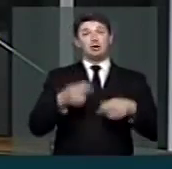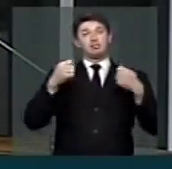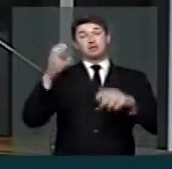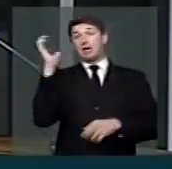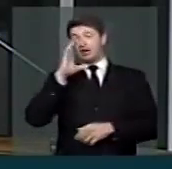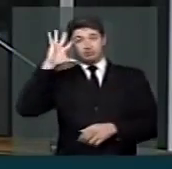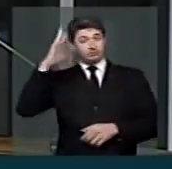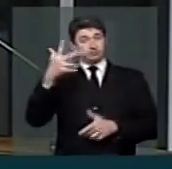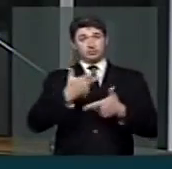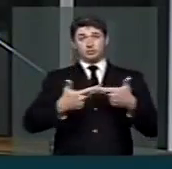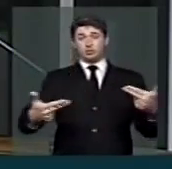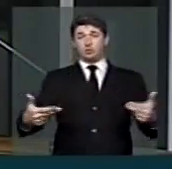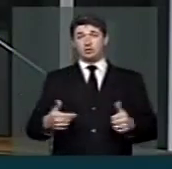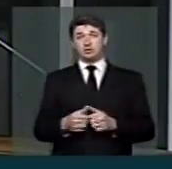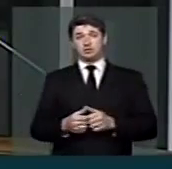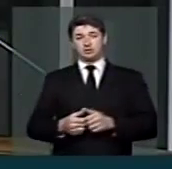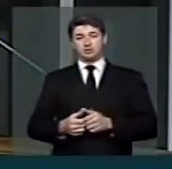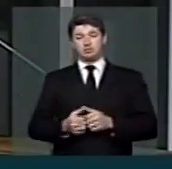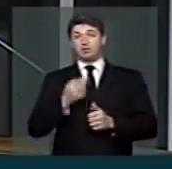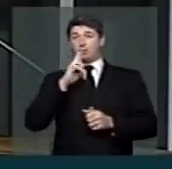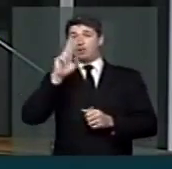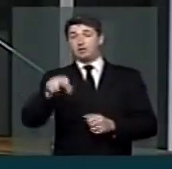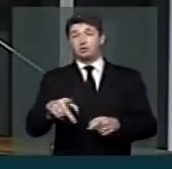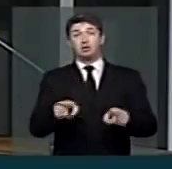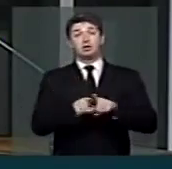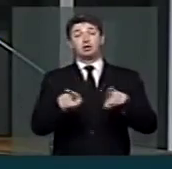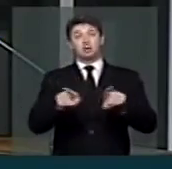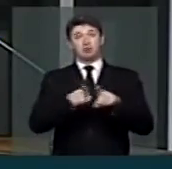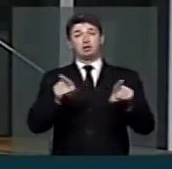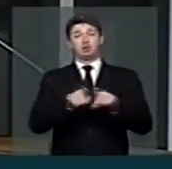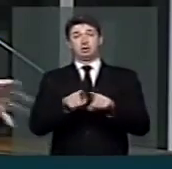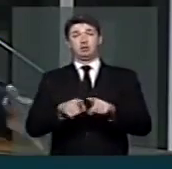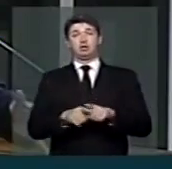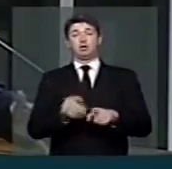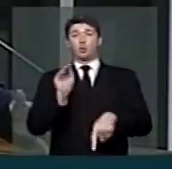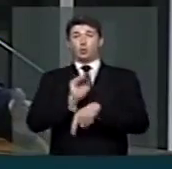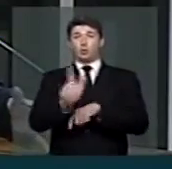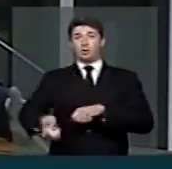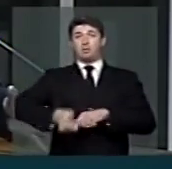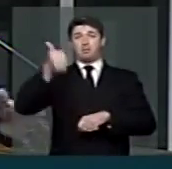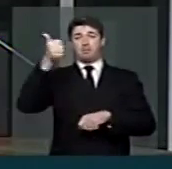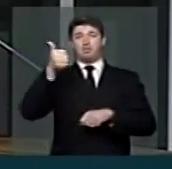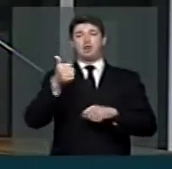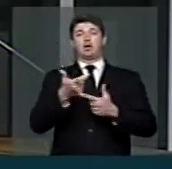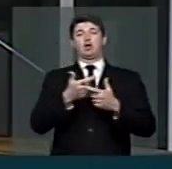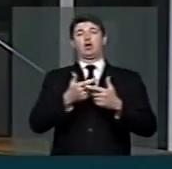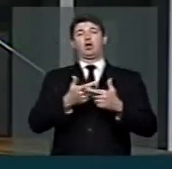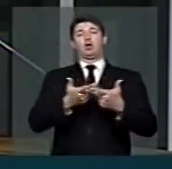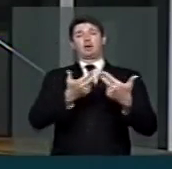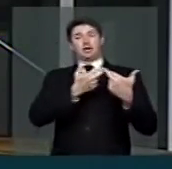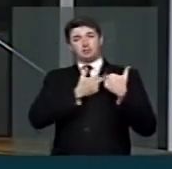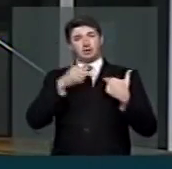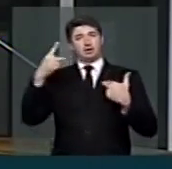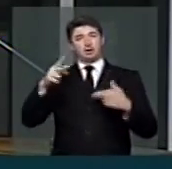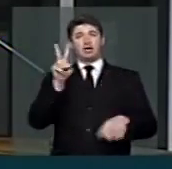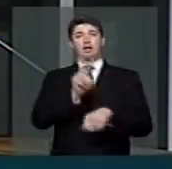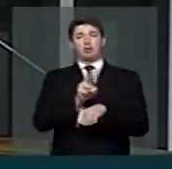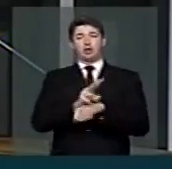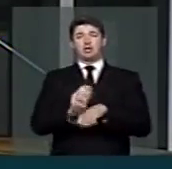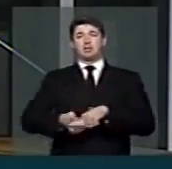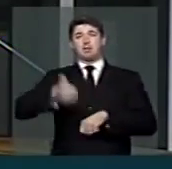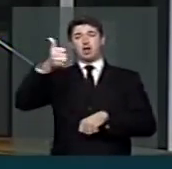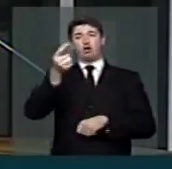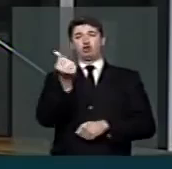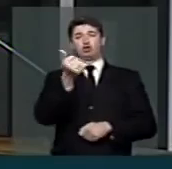agilidade nas respostas e possam também cuidar melhor do erário, proteger melhor o dinheiro público.